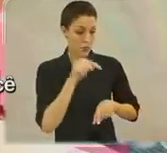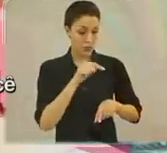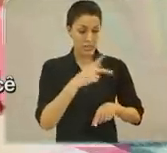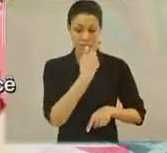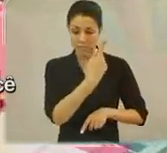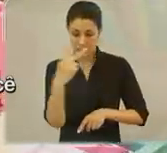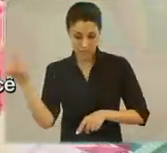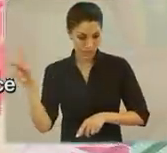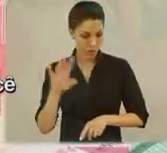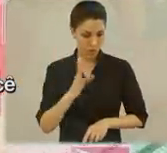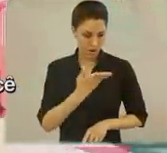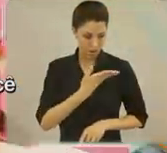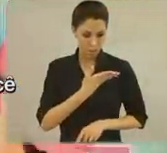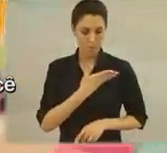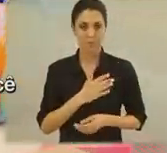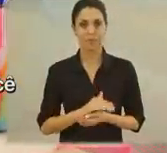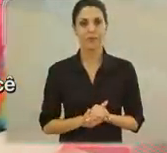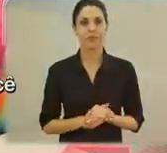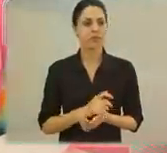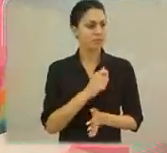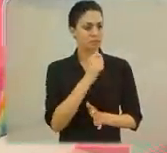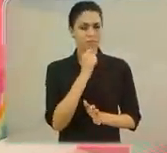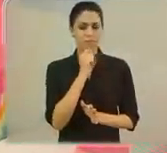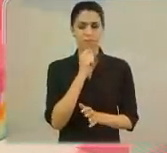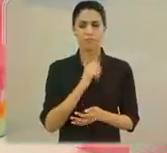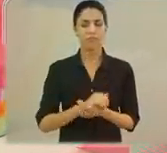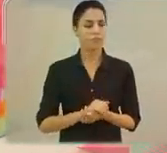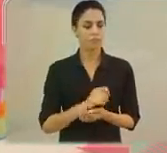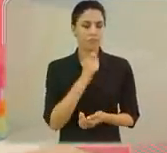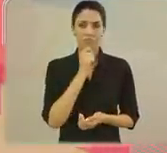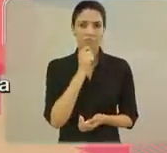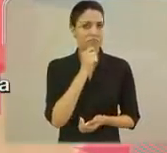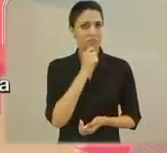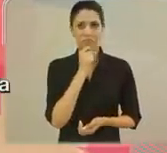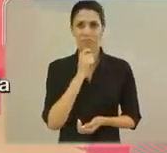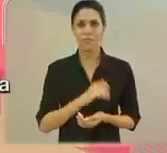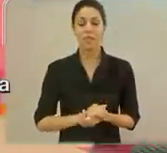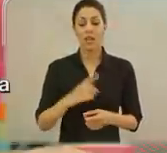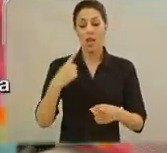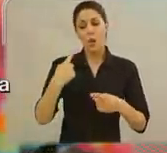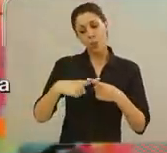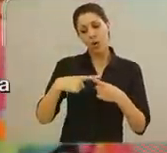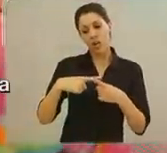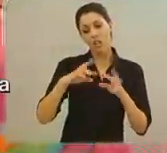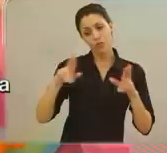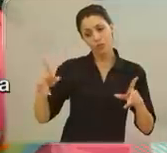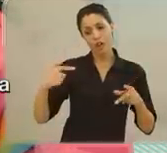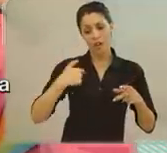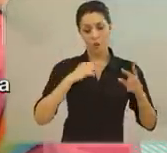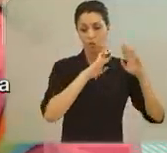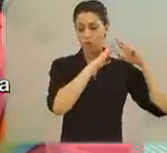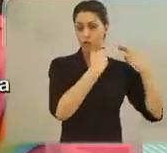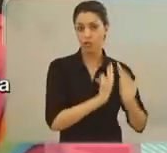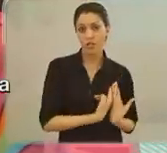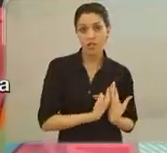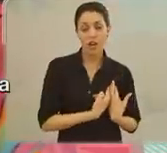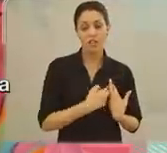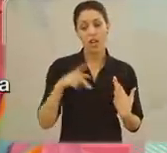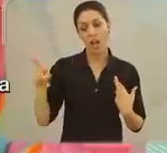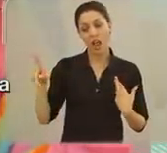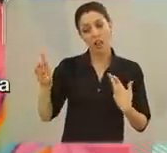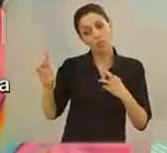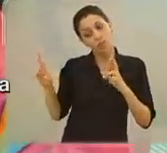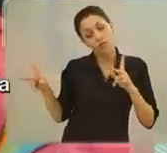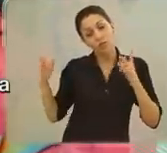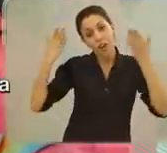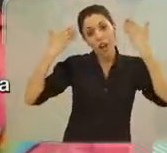diferença entre você e seus amiguinhos? Não. Não tem? É porque eu vim de trança